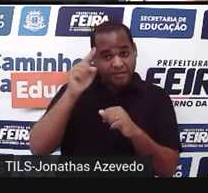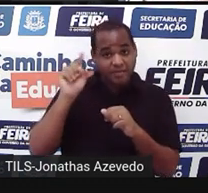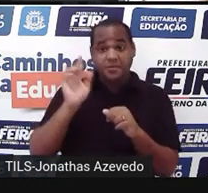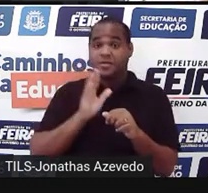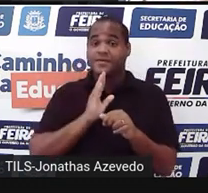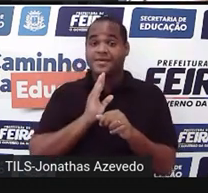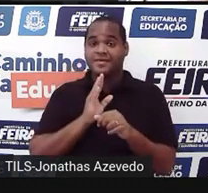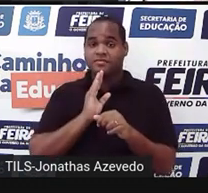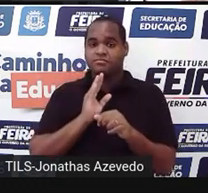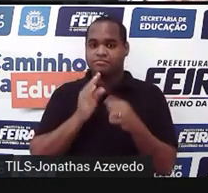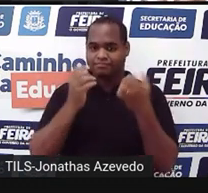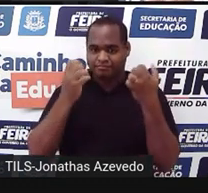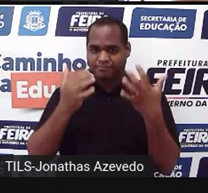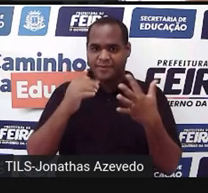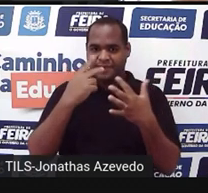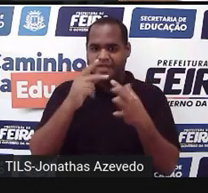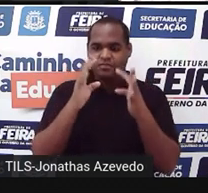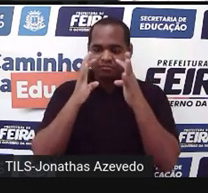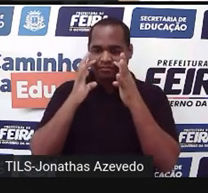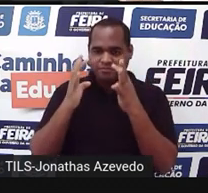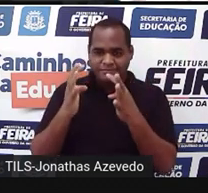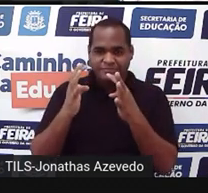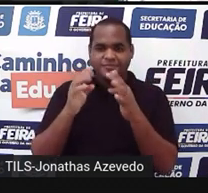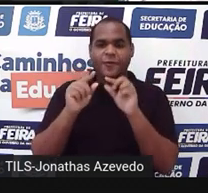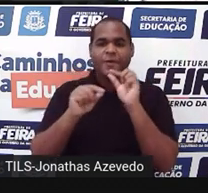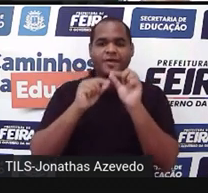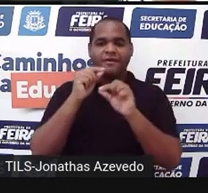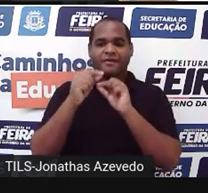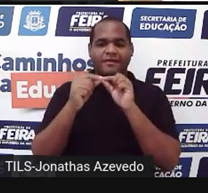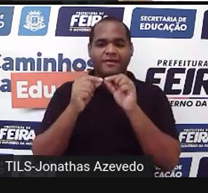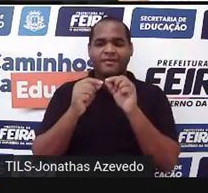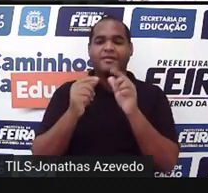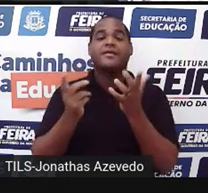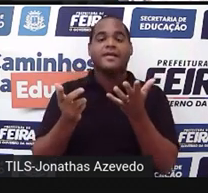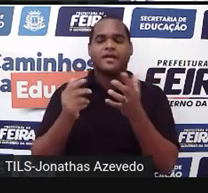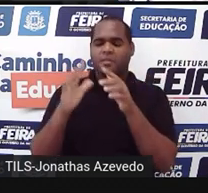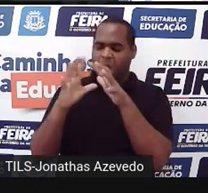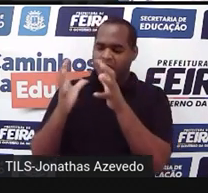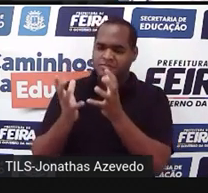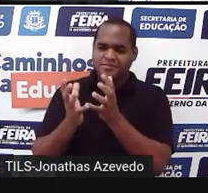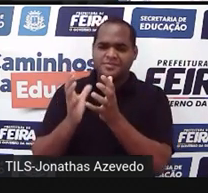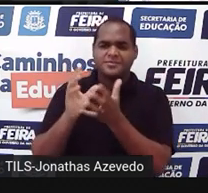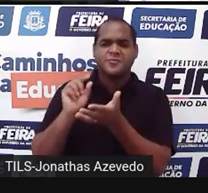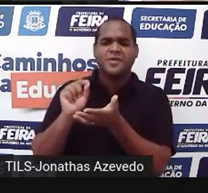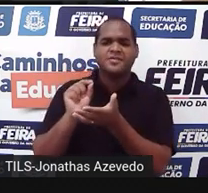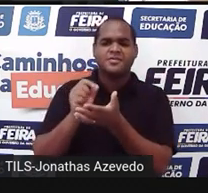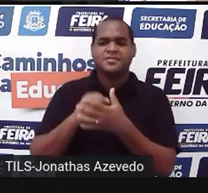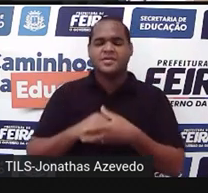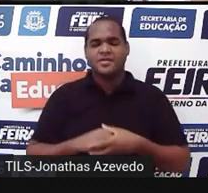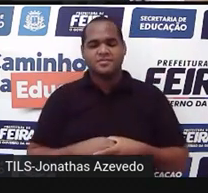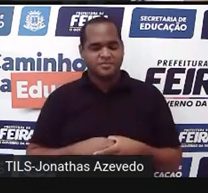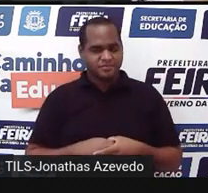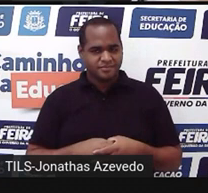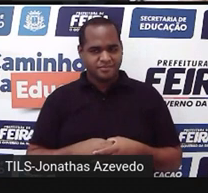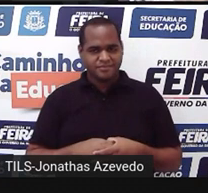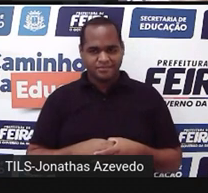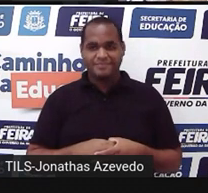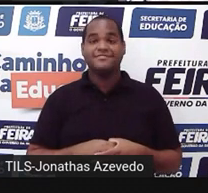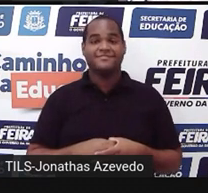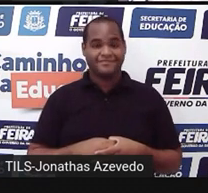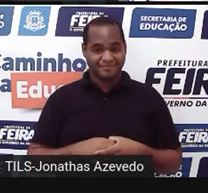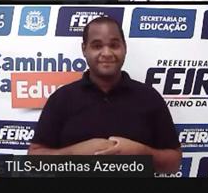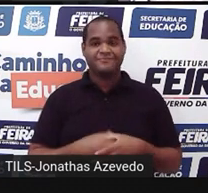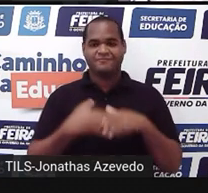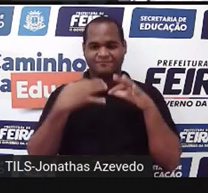fala aí para você mesmo ouvir qual é o nome desse sólido que a bola representa. Eu tenho